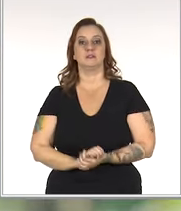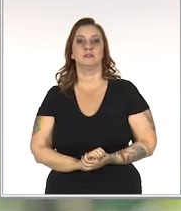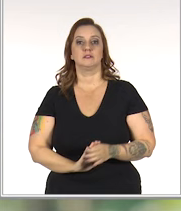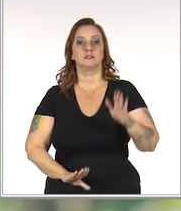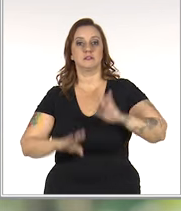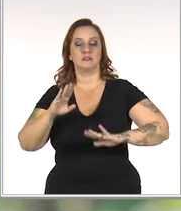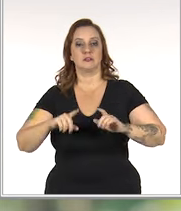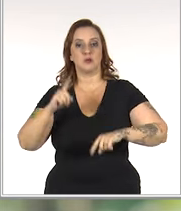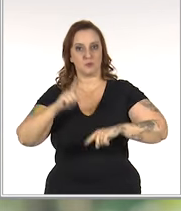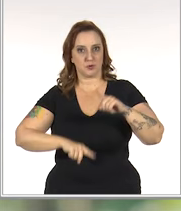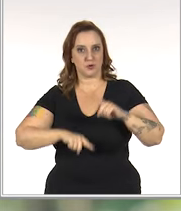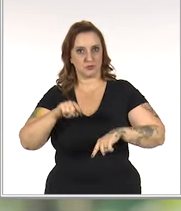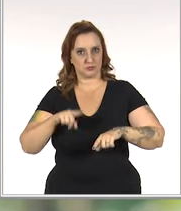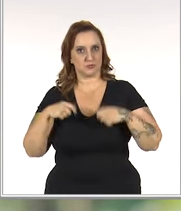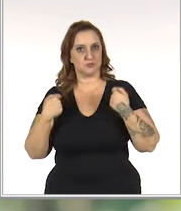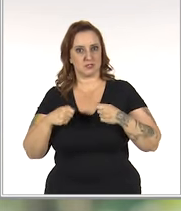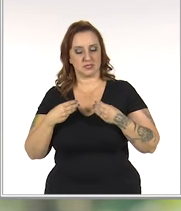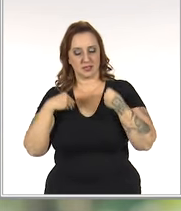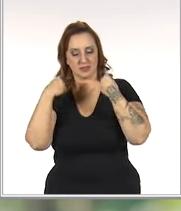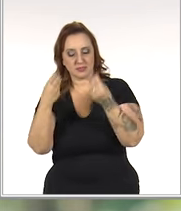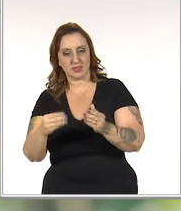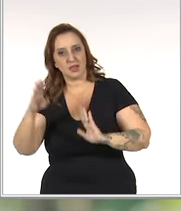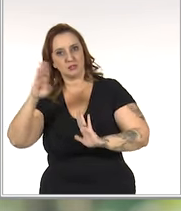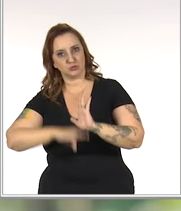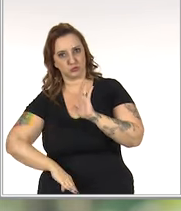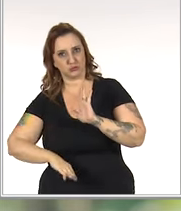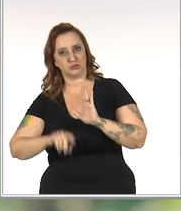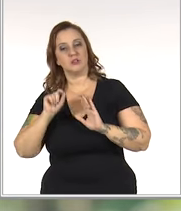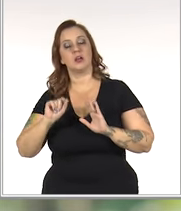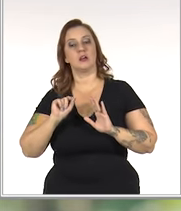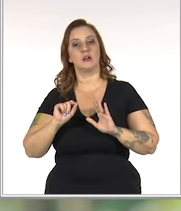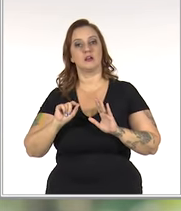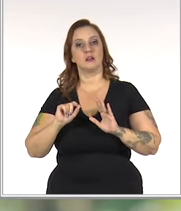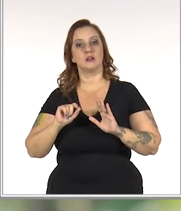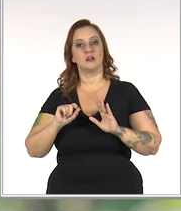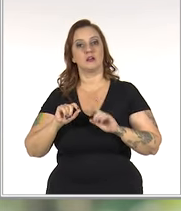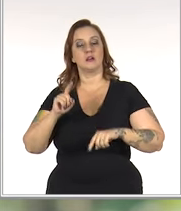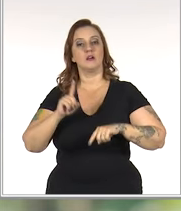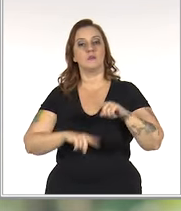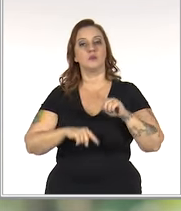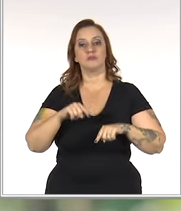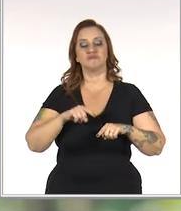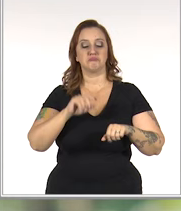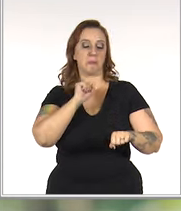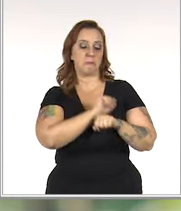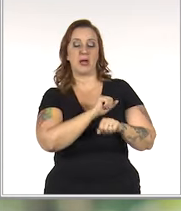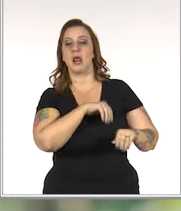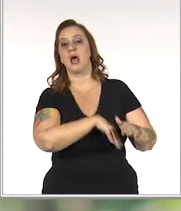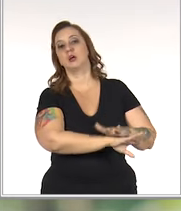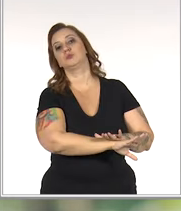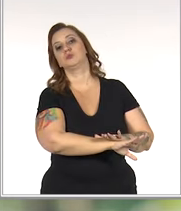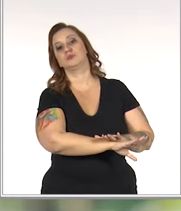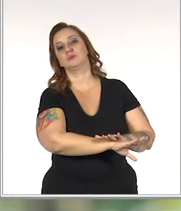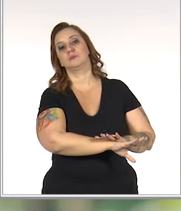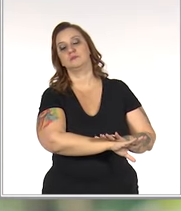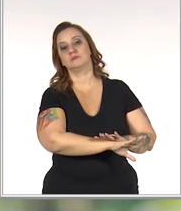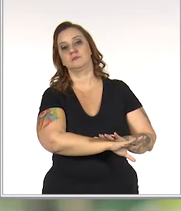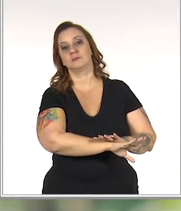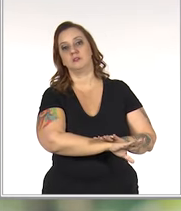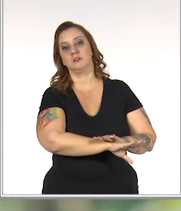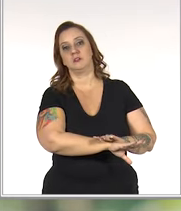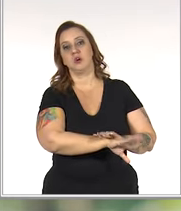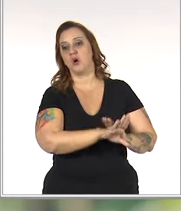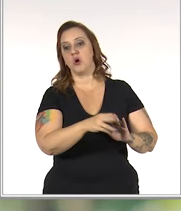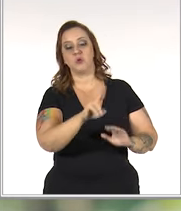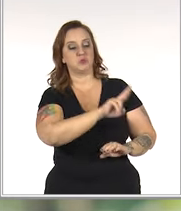Geralmente, os produtos que devem ser concedidos descontos são produtos que estão empatados no estoque. Produtos